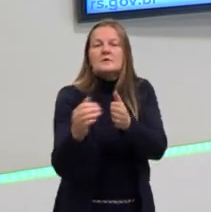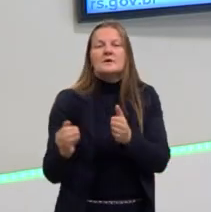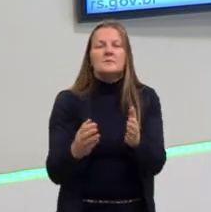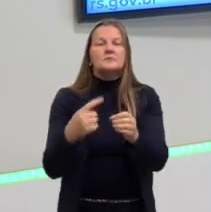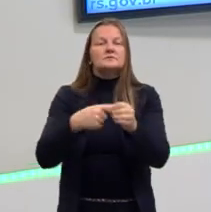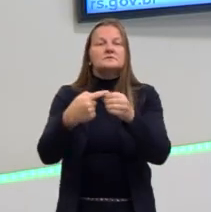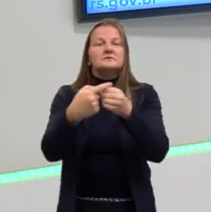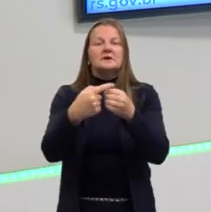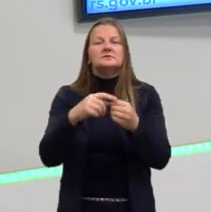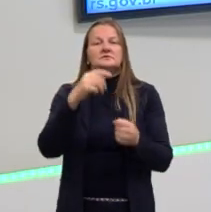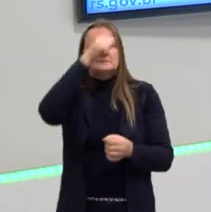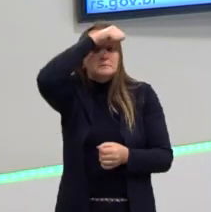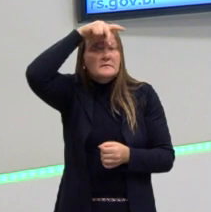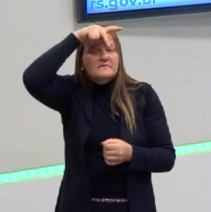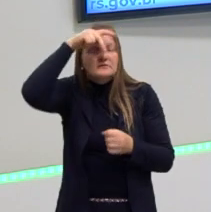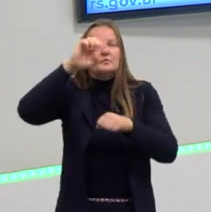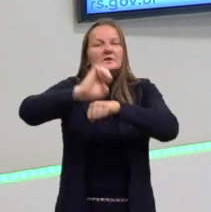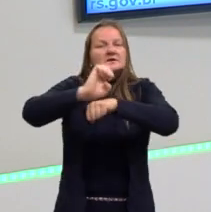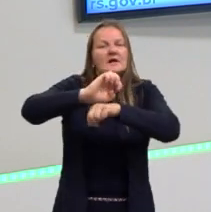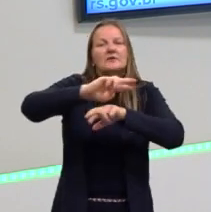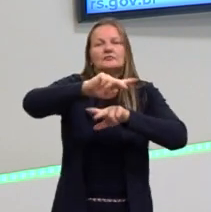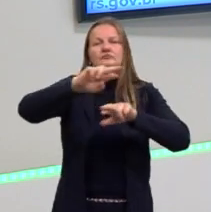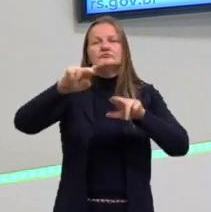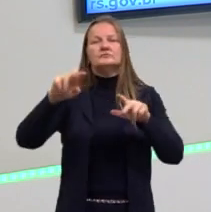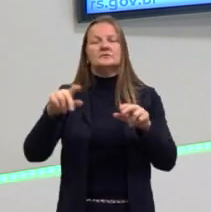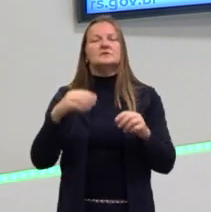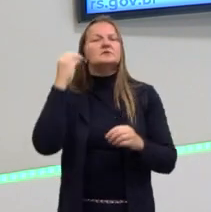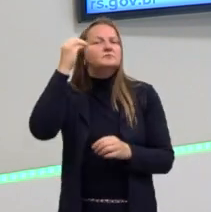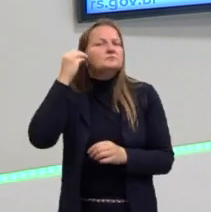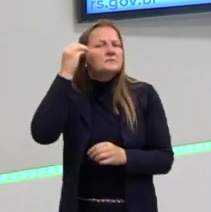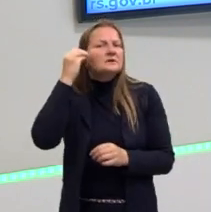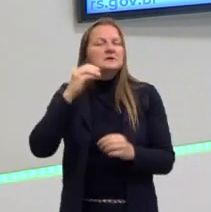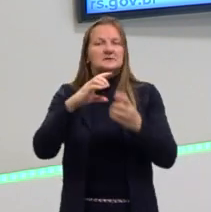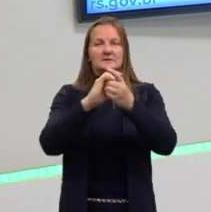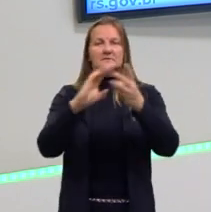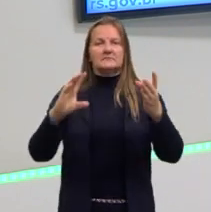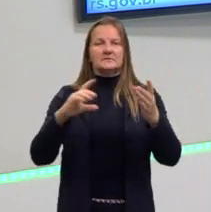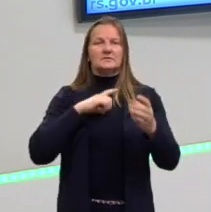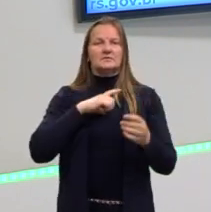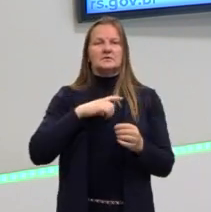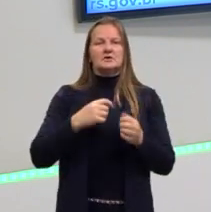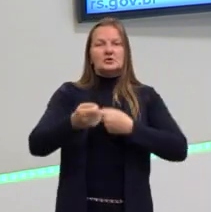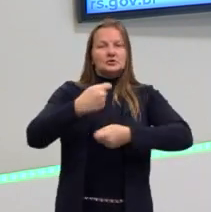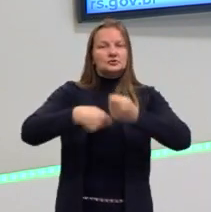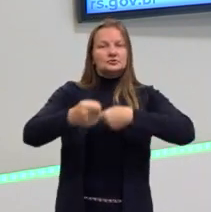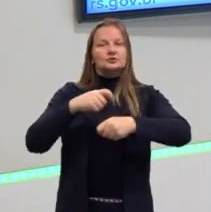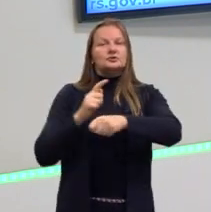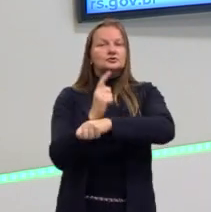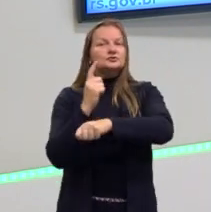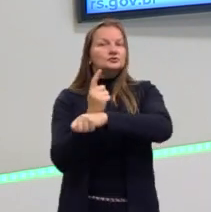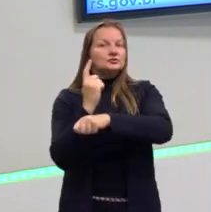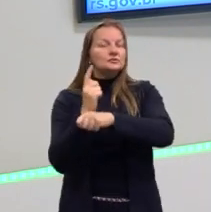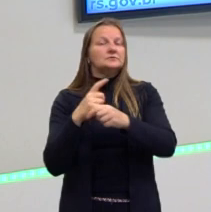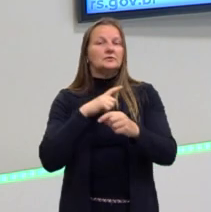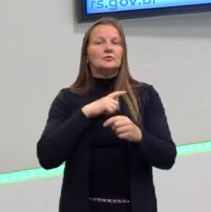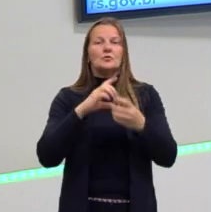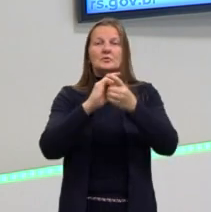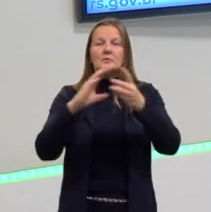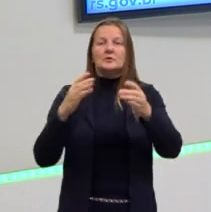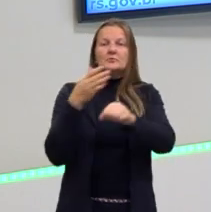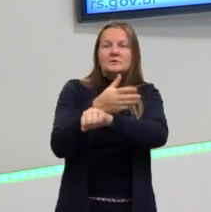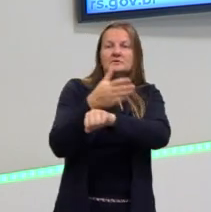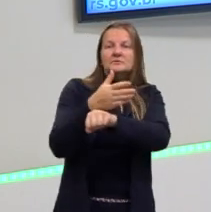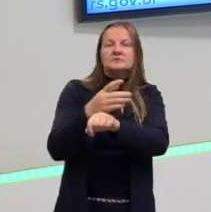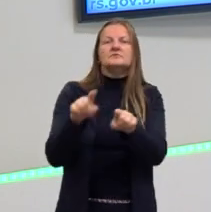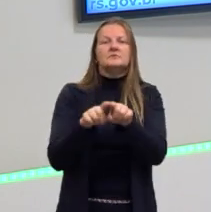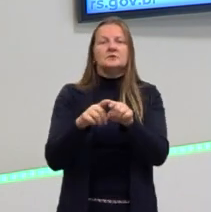vários municípios, vários estados que tiveram experiências democráticas, nas gestões, democrática participativa,